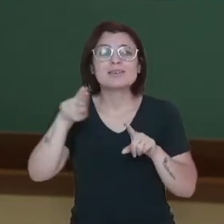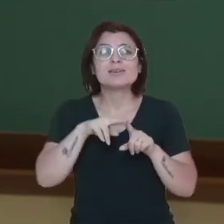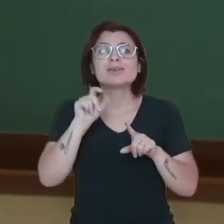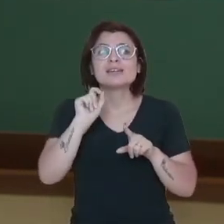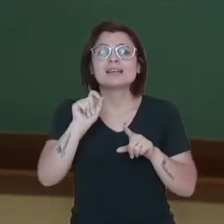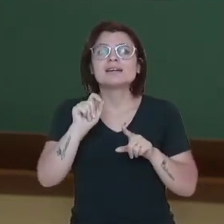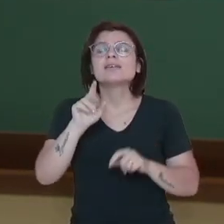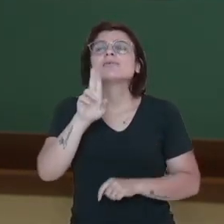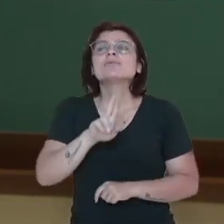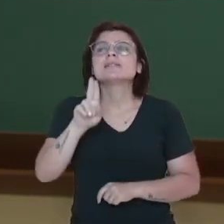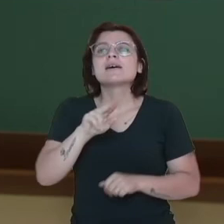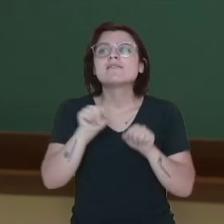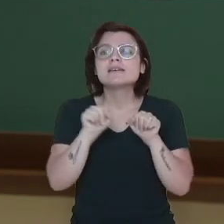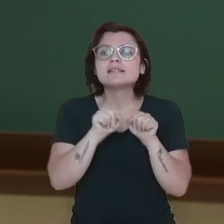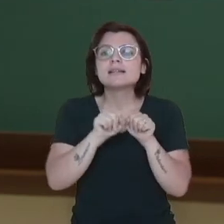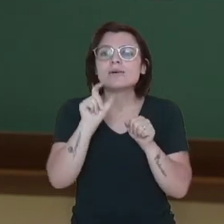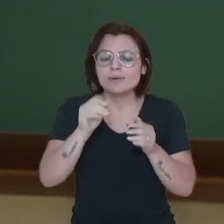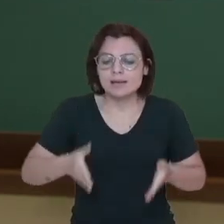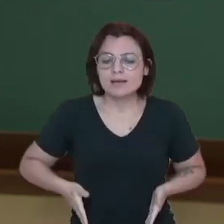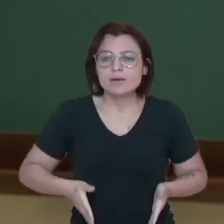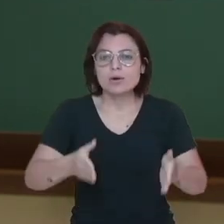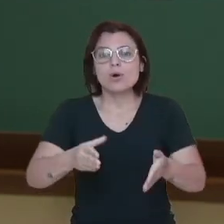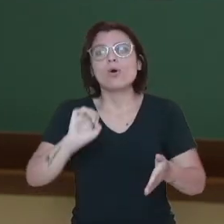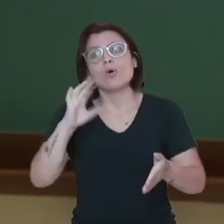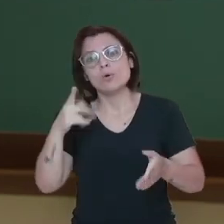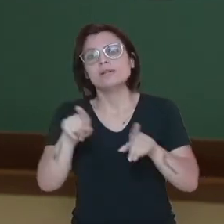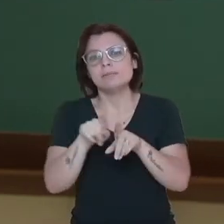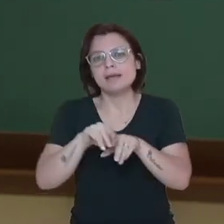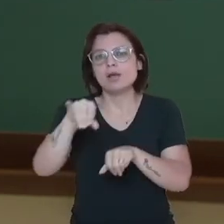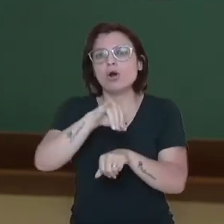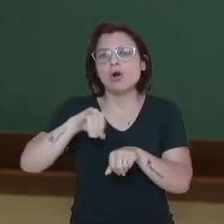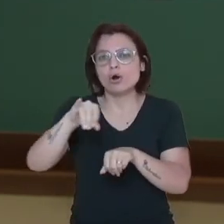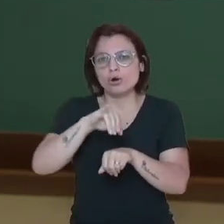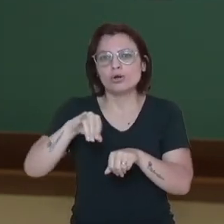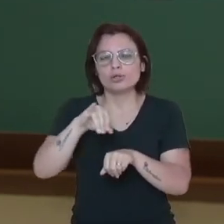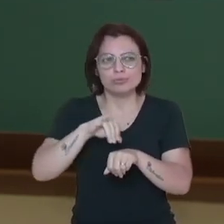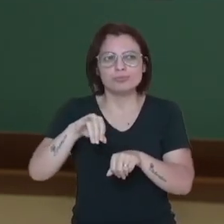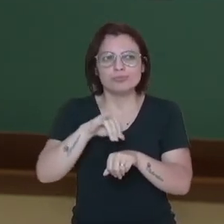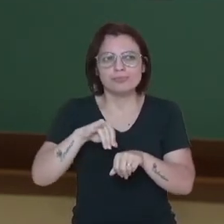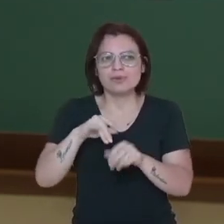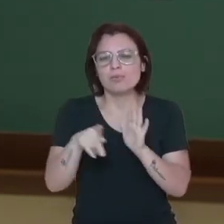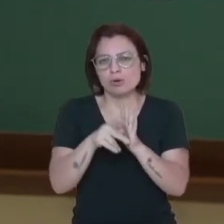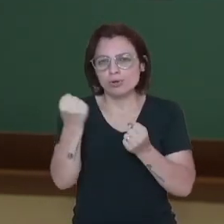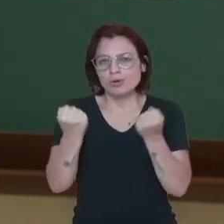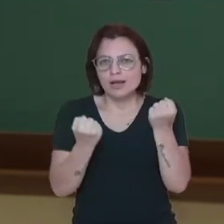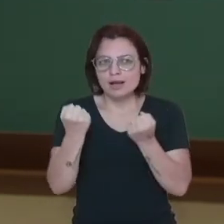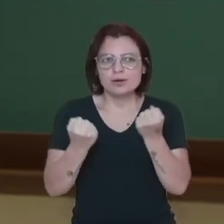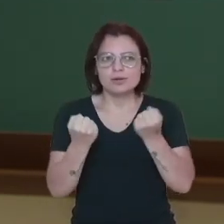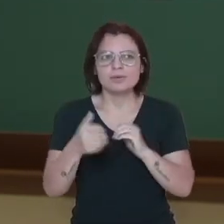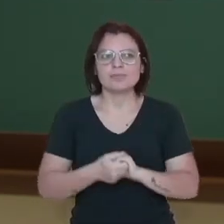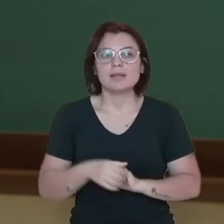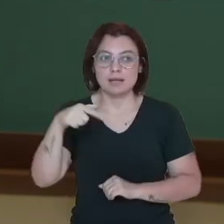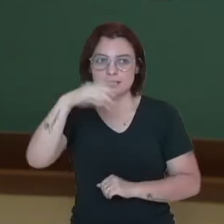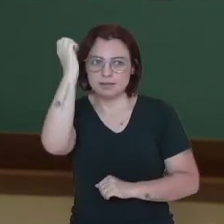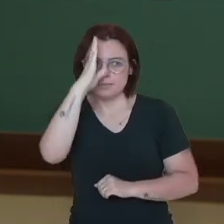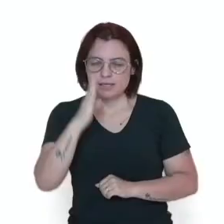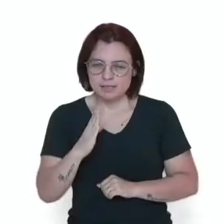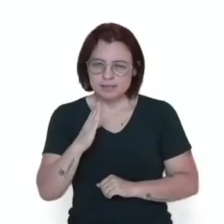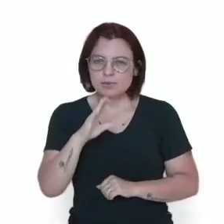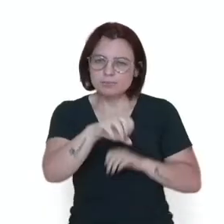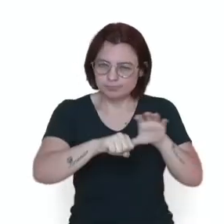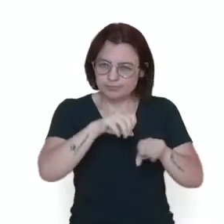asfalto ou óleo automotivo, que quando filtrado pode ser reutilizado. No Brasil, a coleta de lixo,